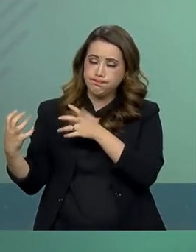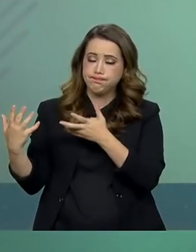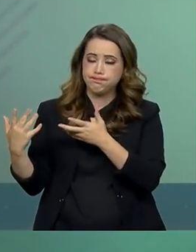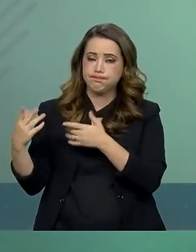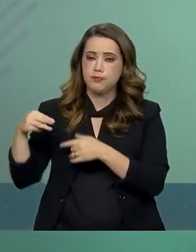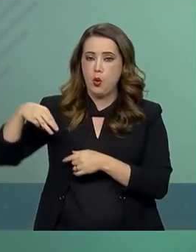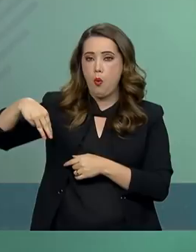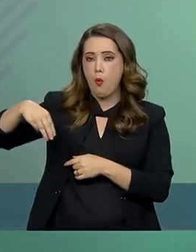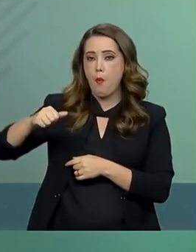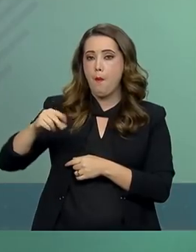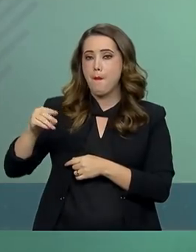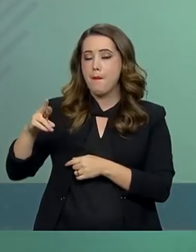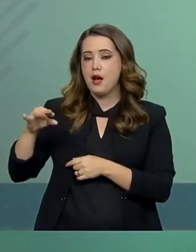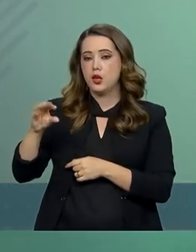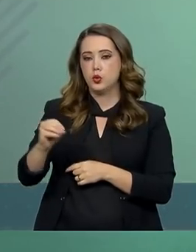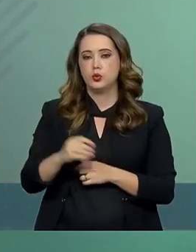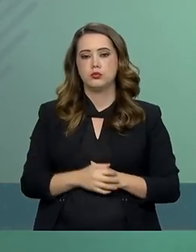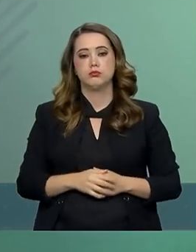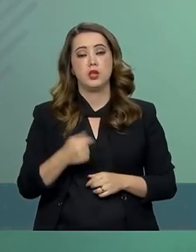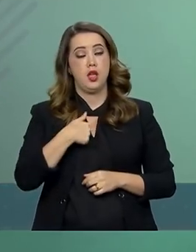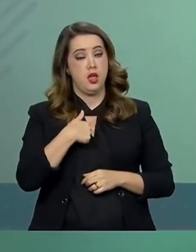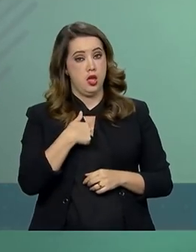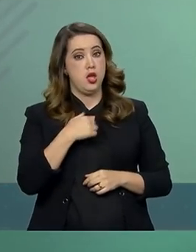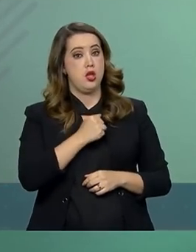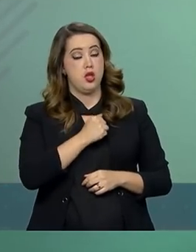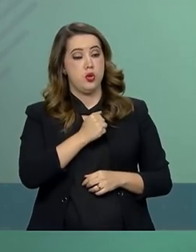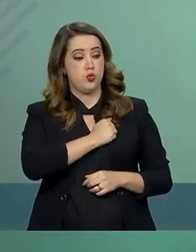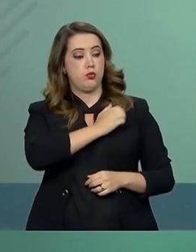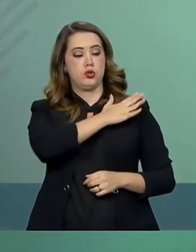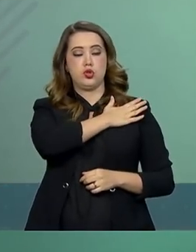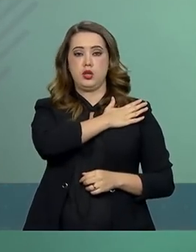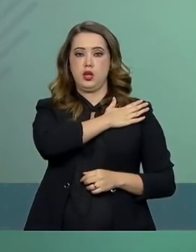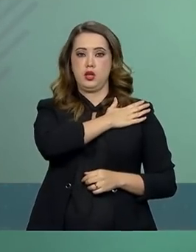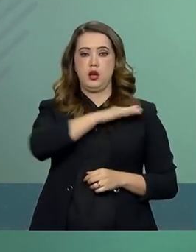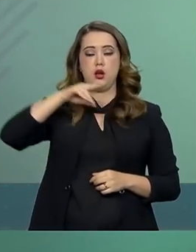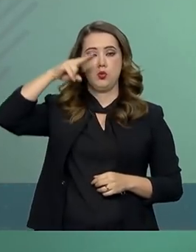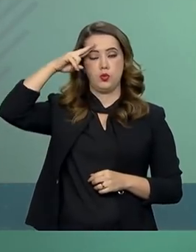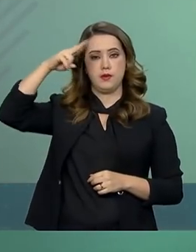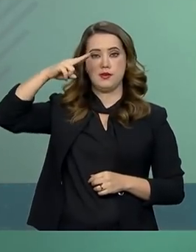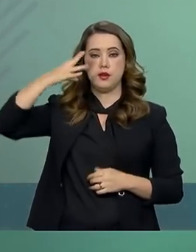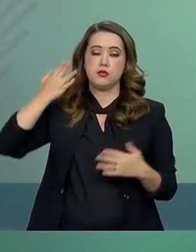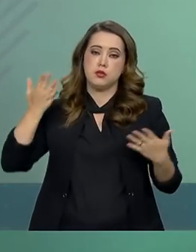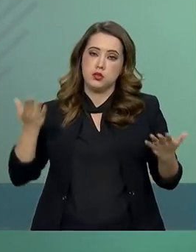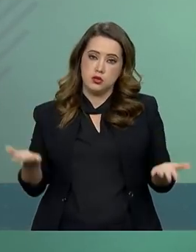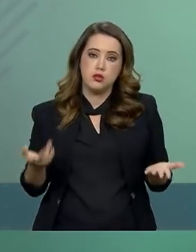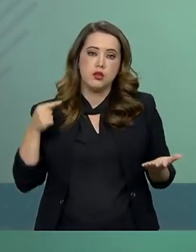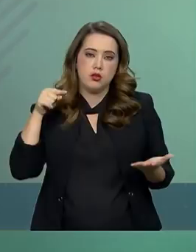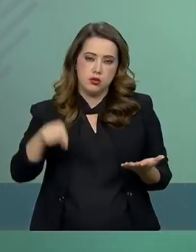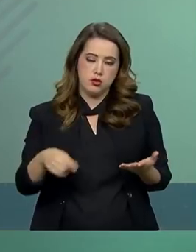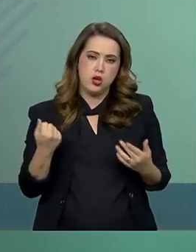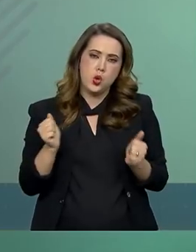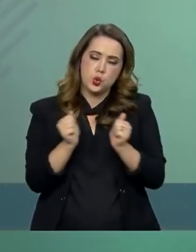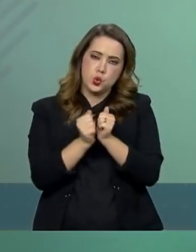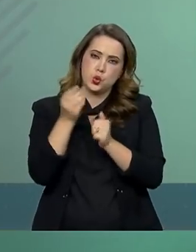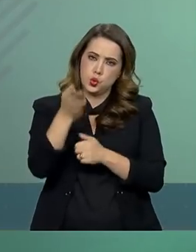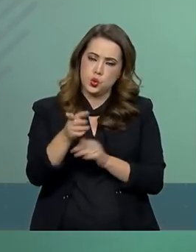Eu sou general da ativa do Exército brasileiro, então me considero insertado nesta tua questão.